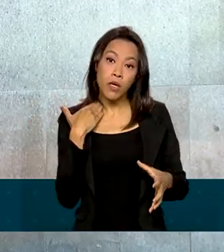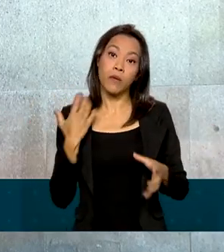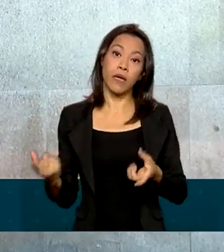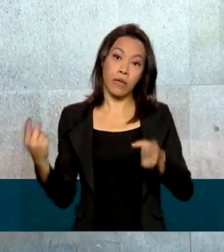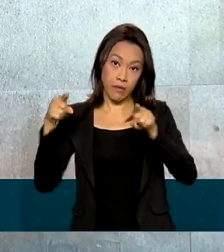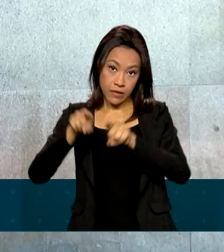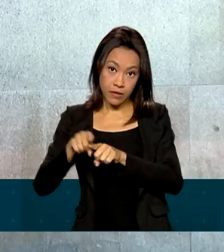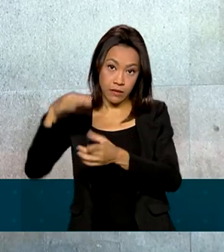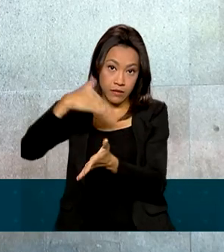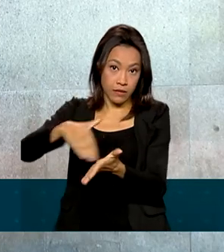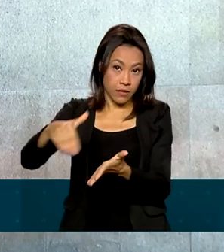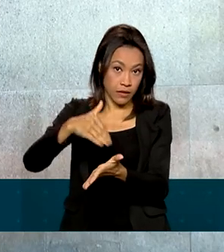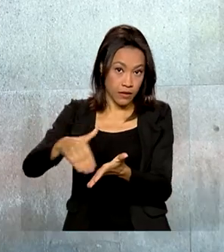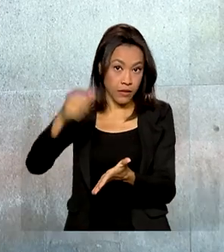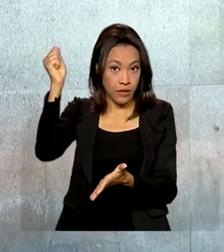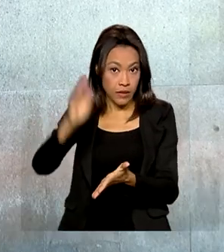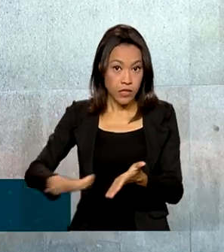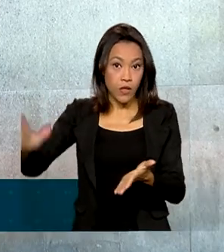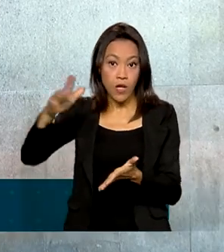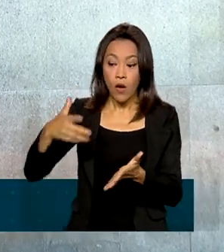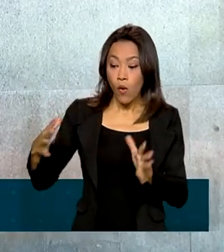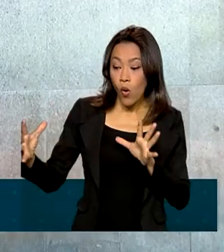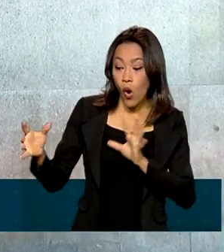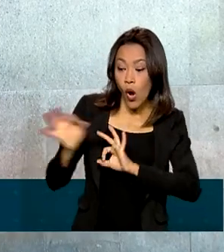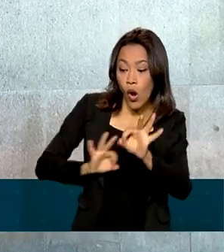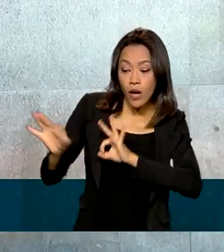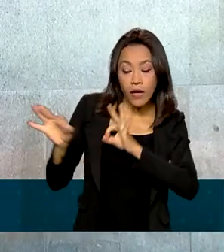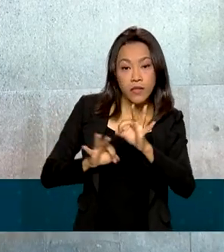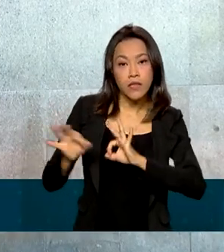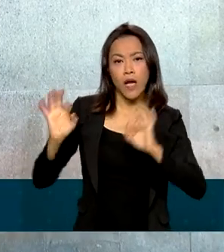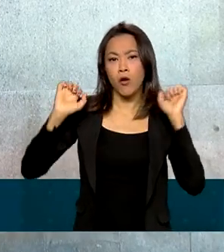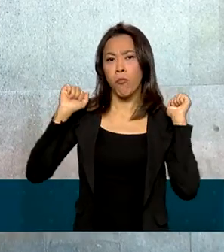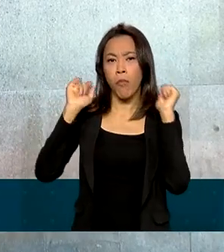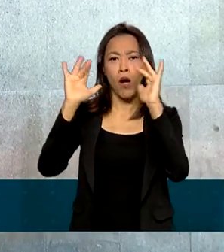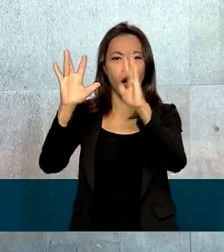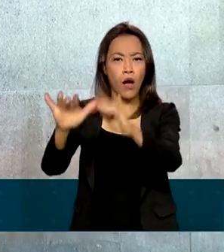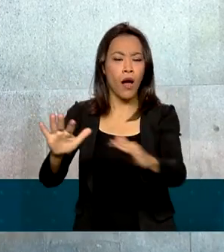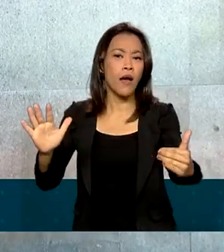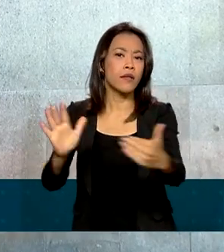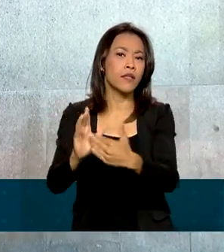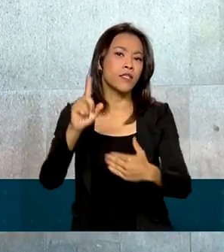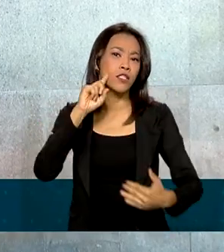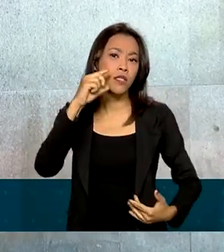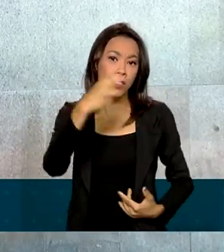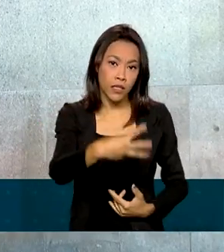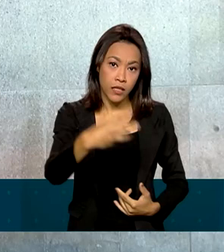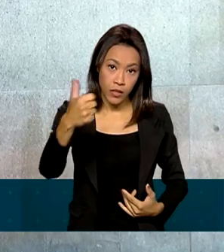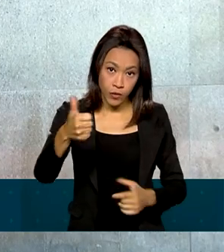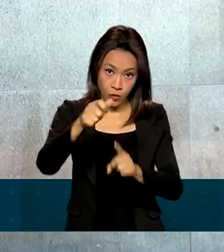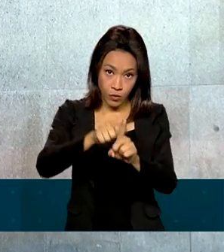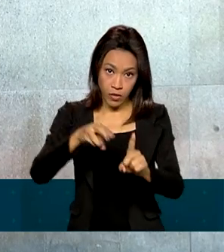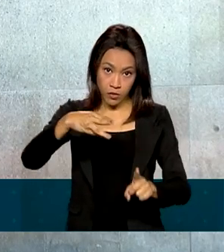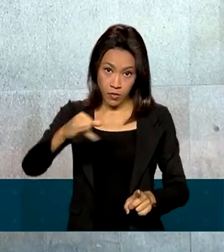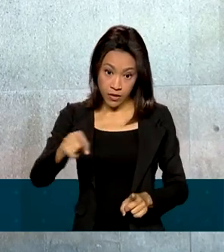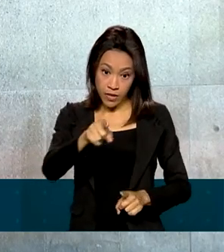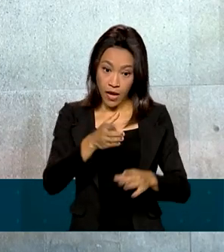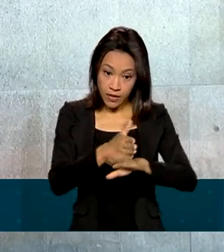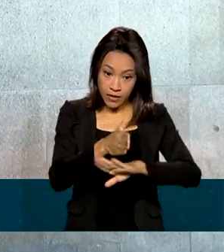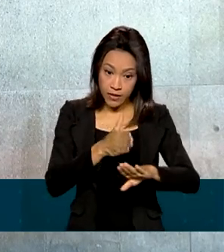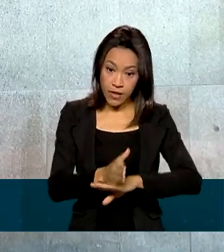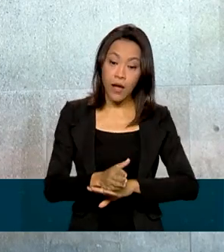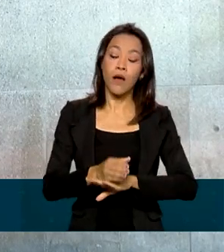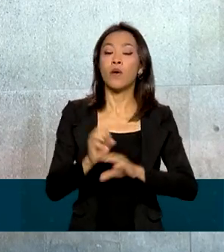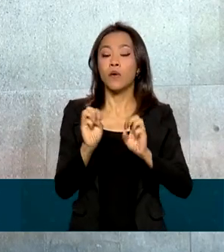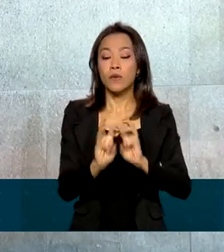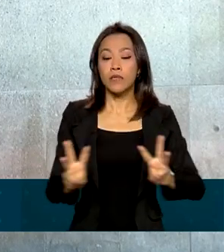Secretaria Nacional do Consumidor, organizaram um mutirão. Até o dia 31 de março, quem acessar o site consumidor.gov